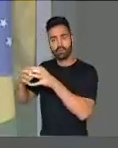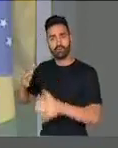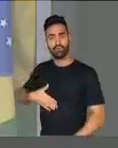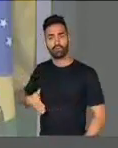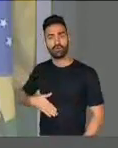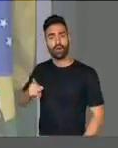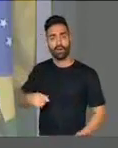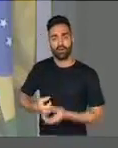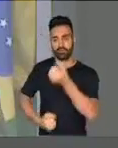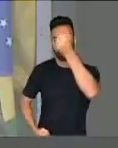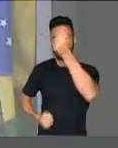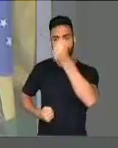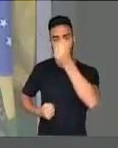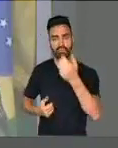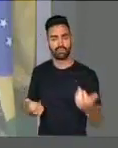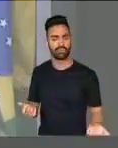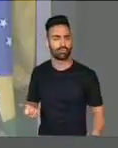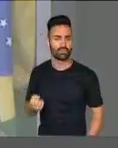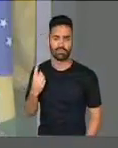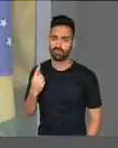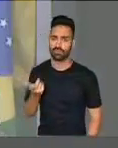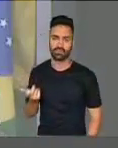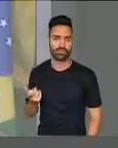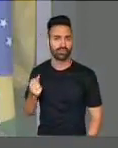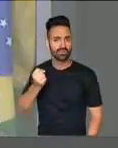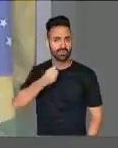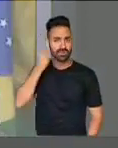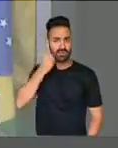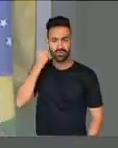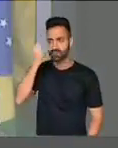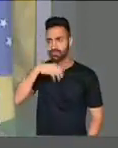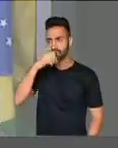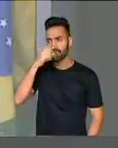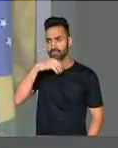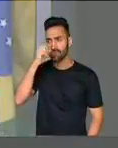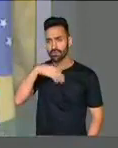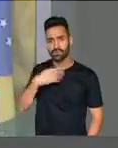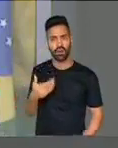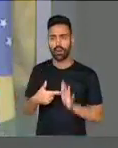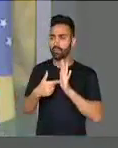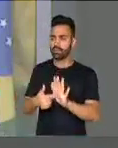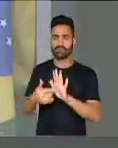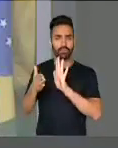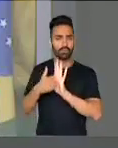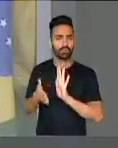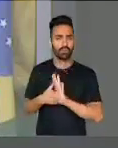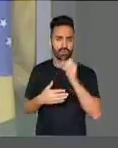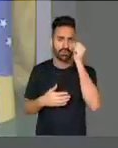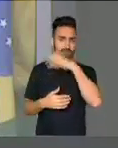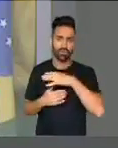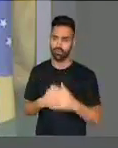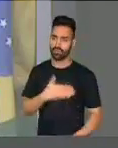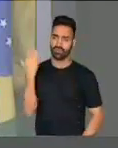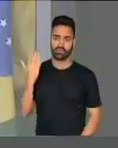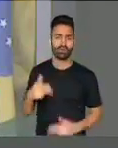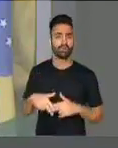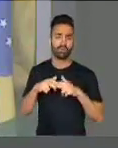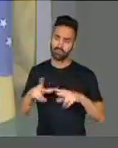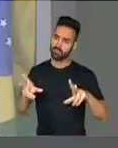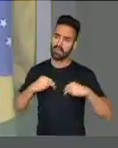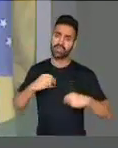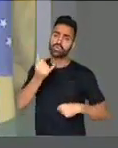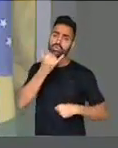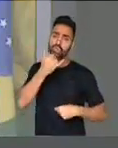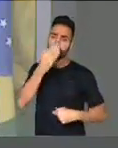sei o que é que o senador tem na cabeça em apresentar uma proposta ridícula como essa. Então, merece